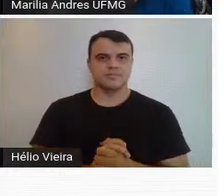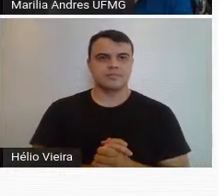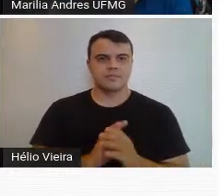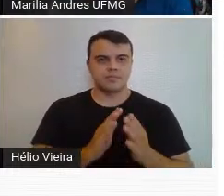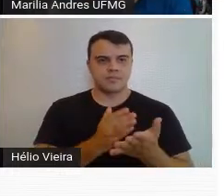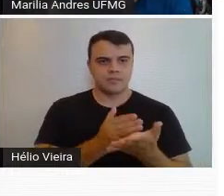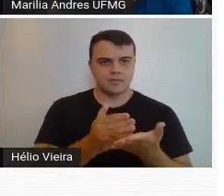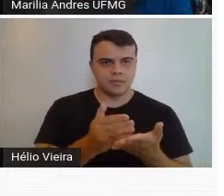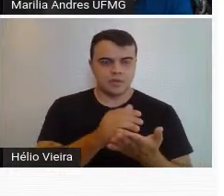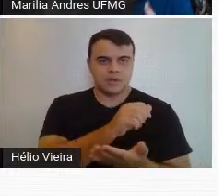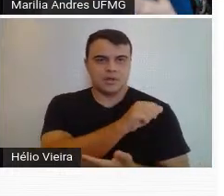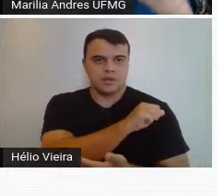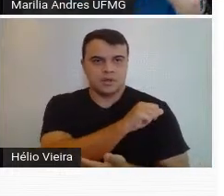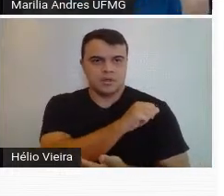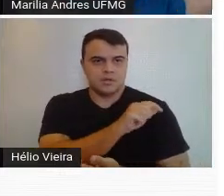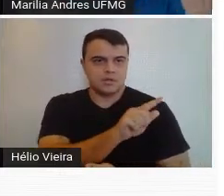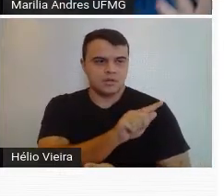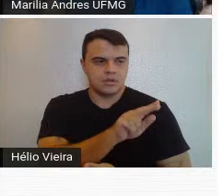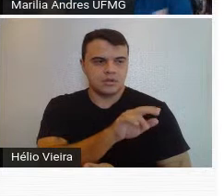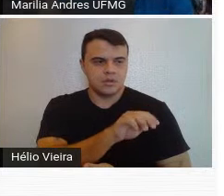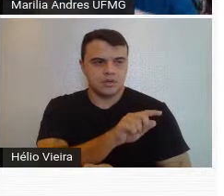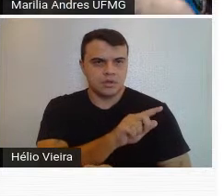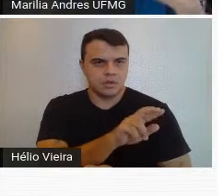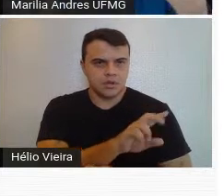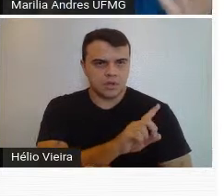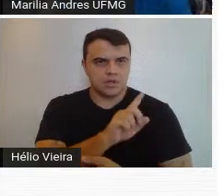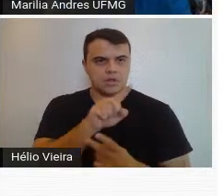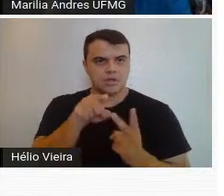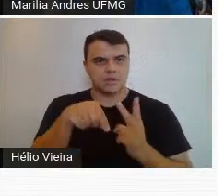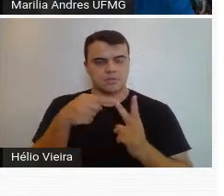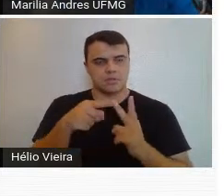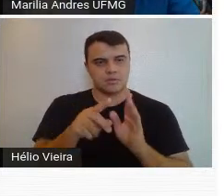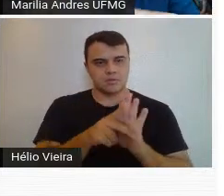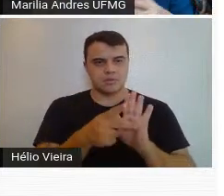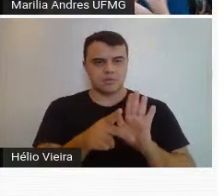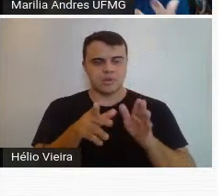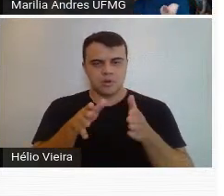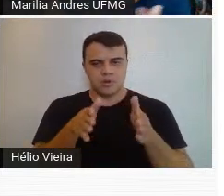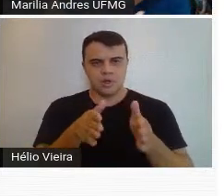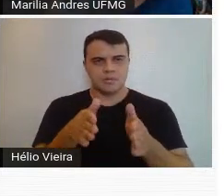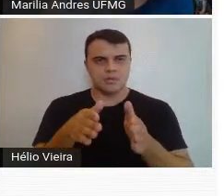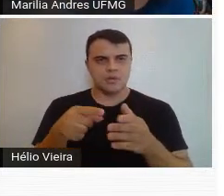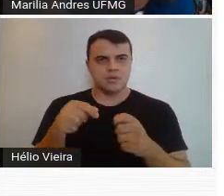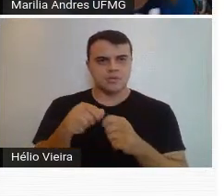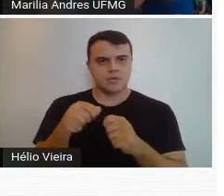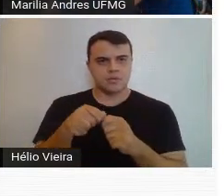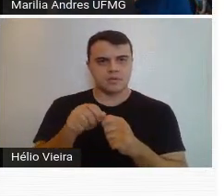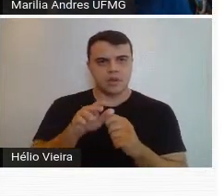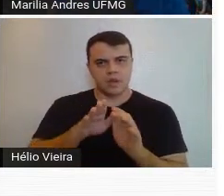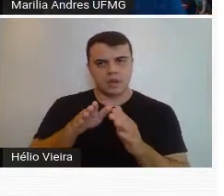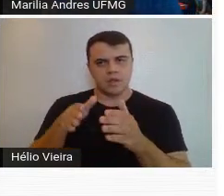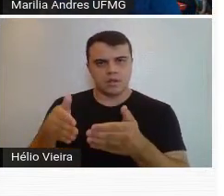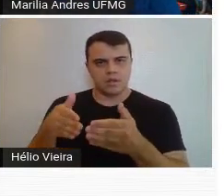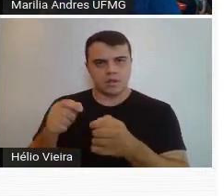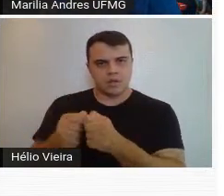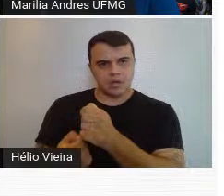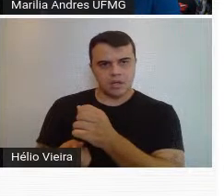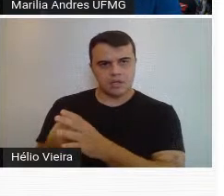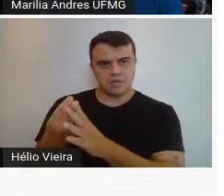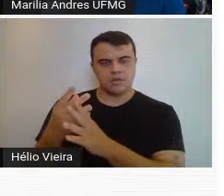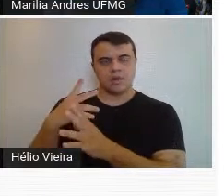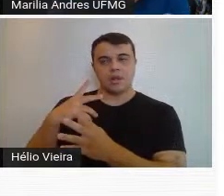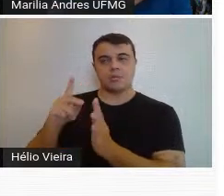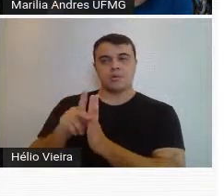começaram como alunos de Guignard e depois descobrir o seu próprio caminho dentro da vertente construtiva da arte